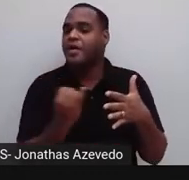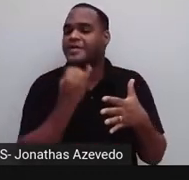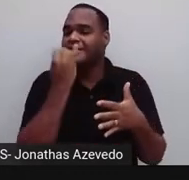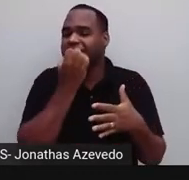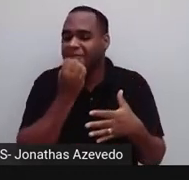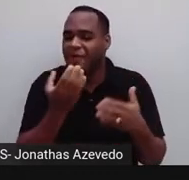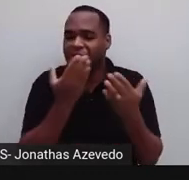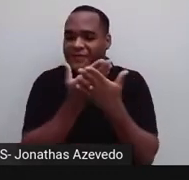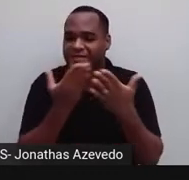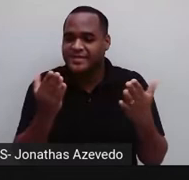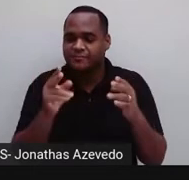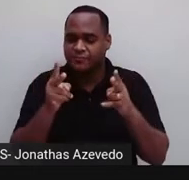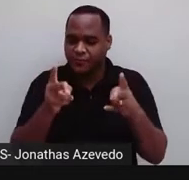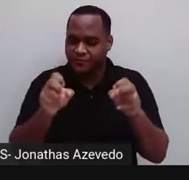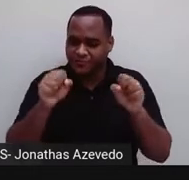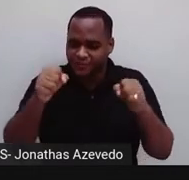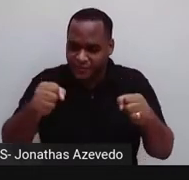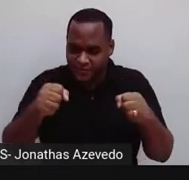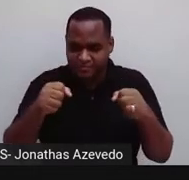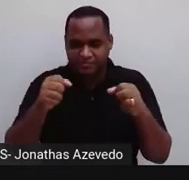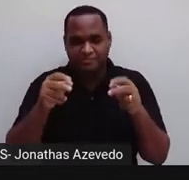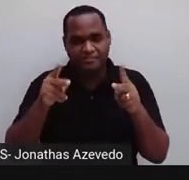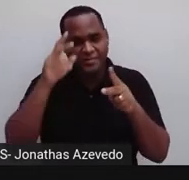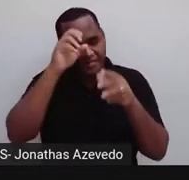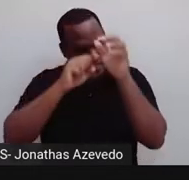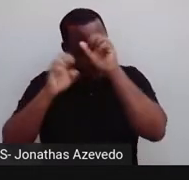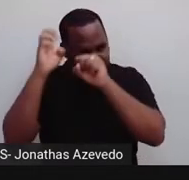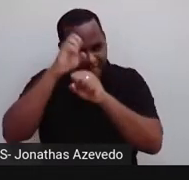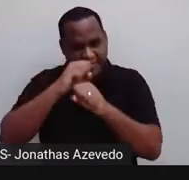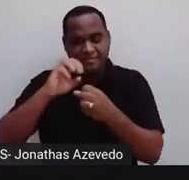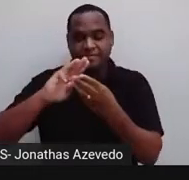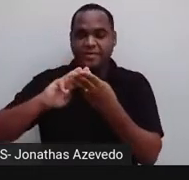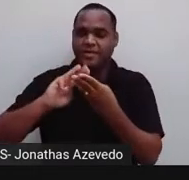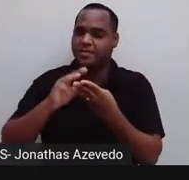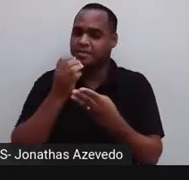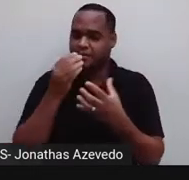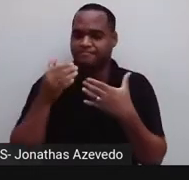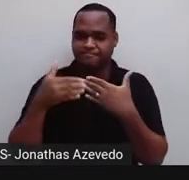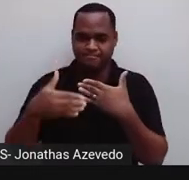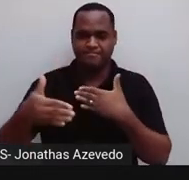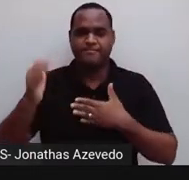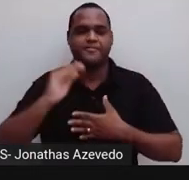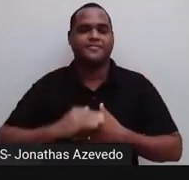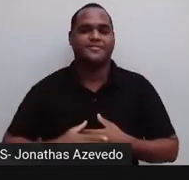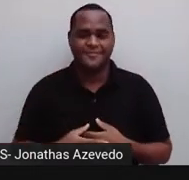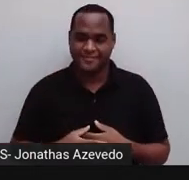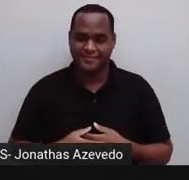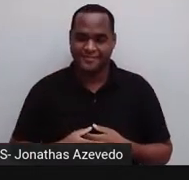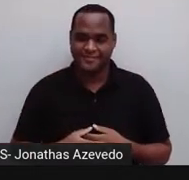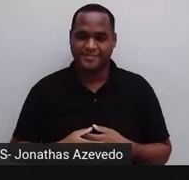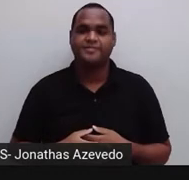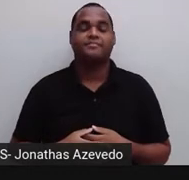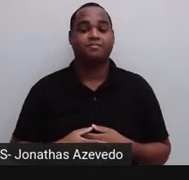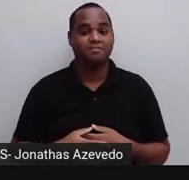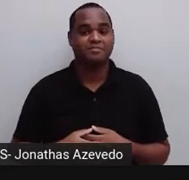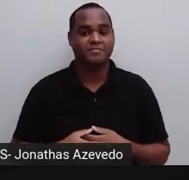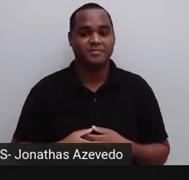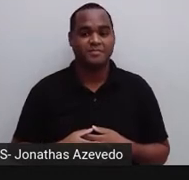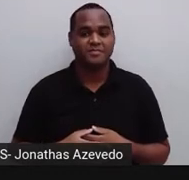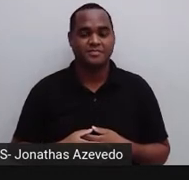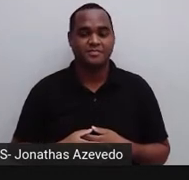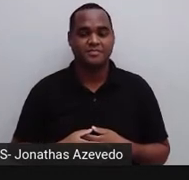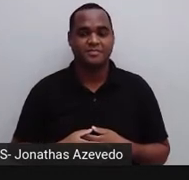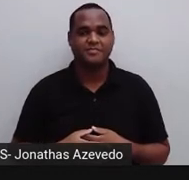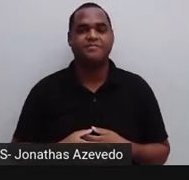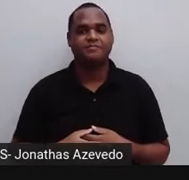continue aprendendo matemática daqui para frente. Tá bom? Então, vamos lá. Bom, aqui, né?